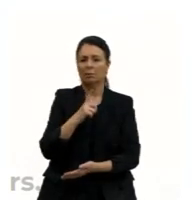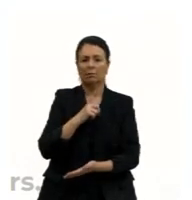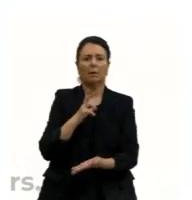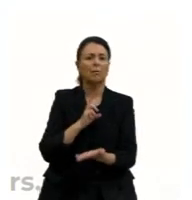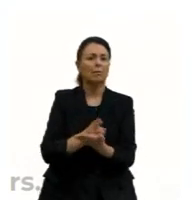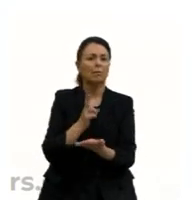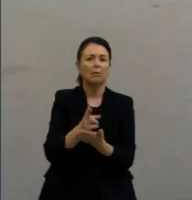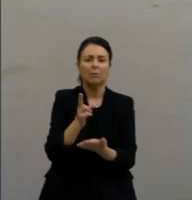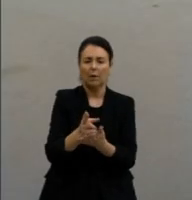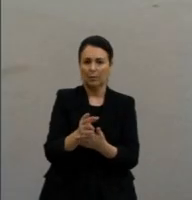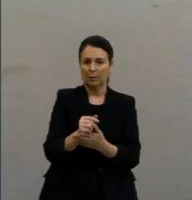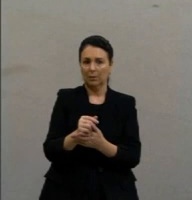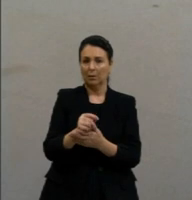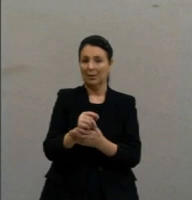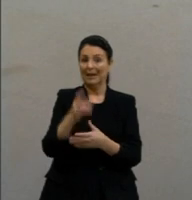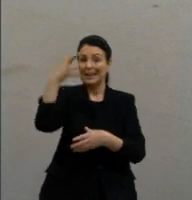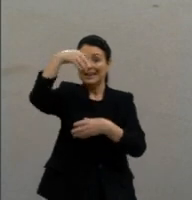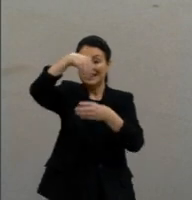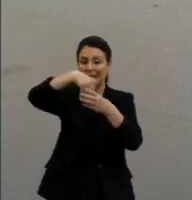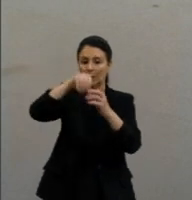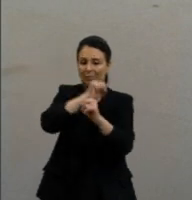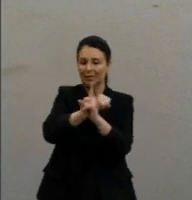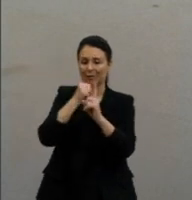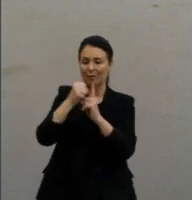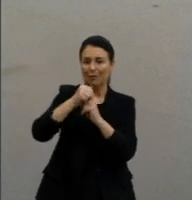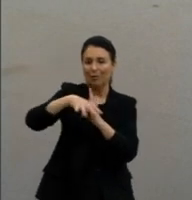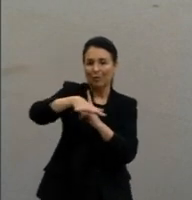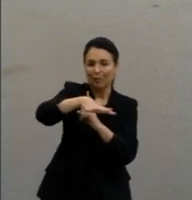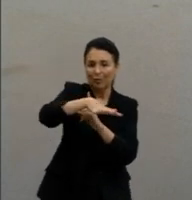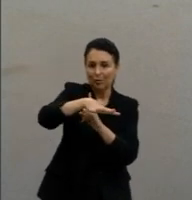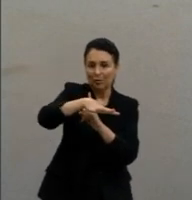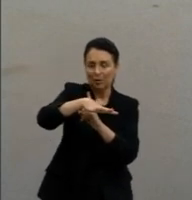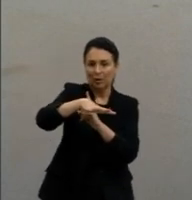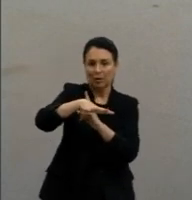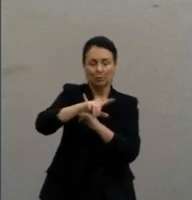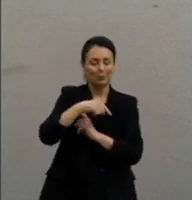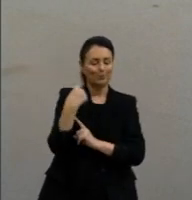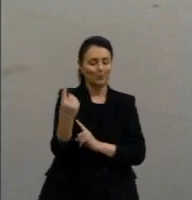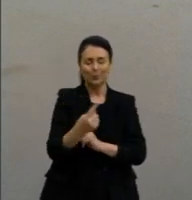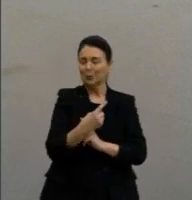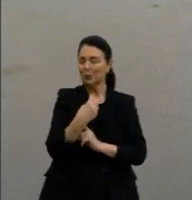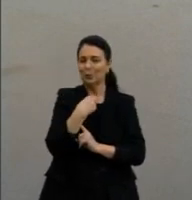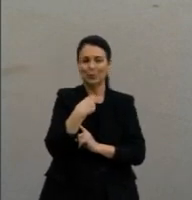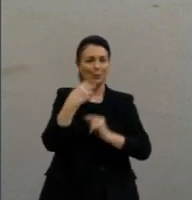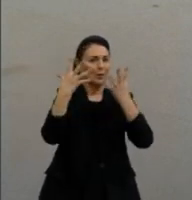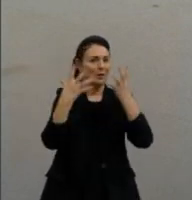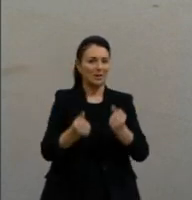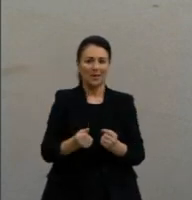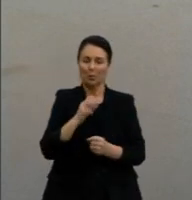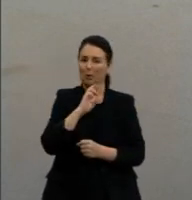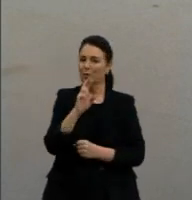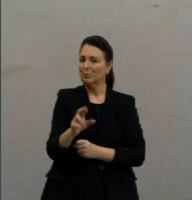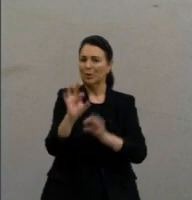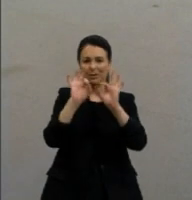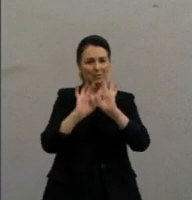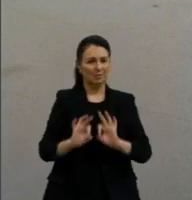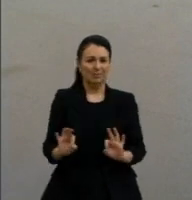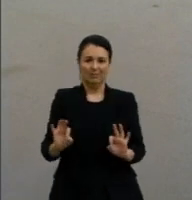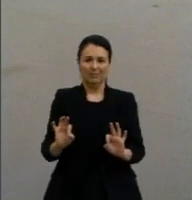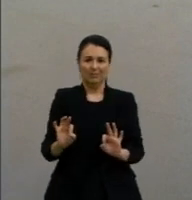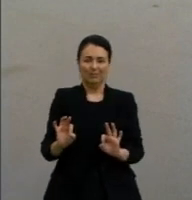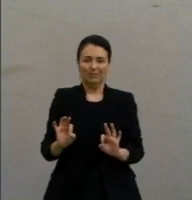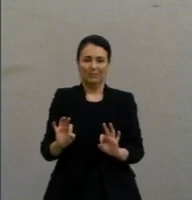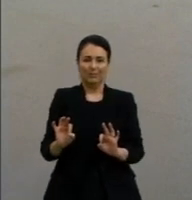Sociologicamente, não podemos aceitar esse tipo de, não podemos aceitar esse tipo de resposta, ok? Só